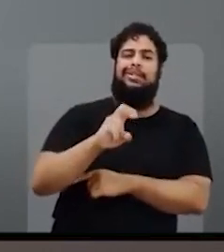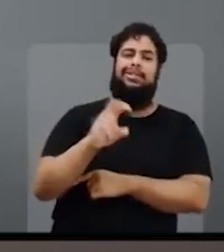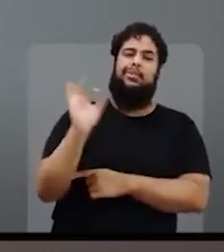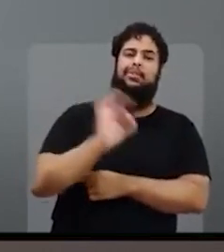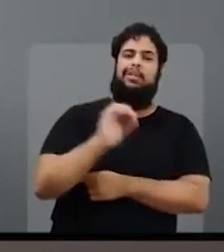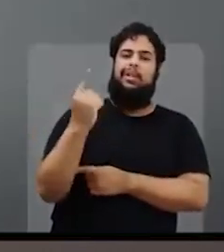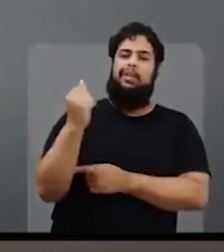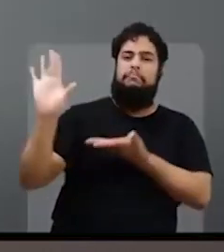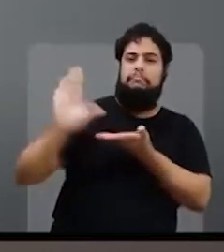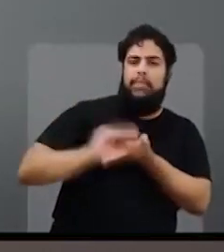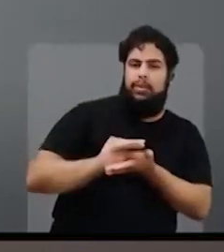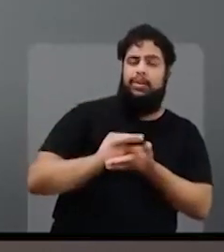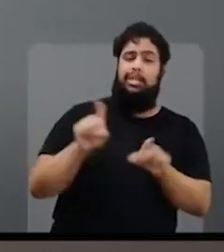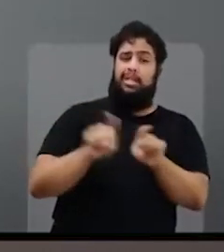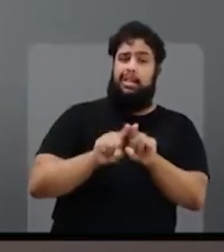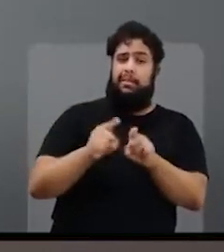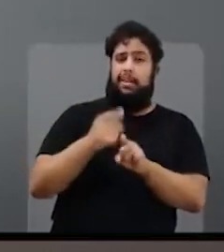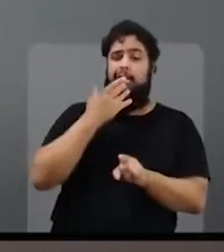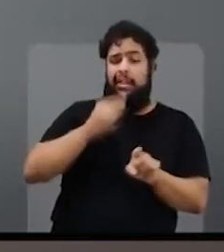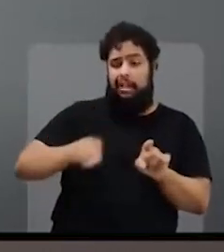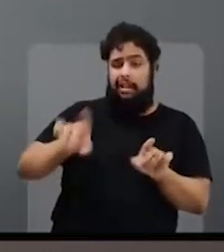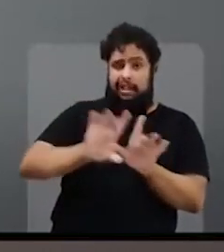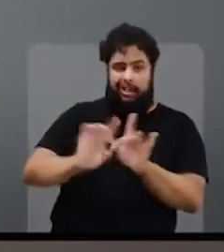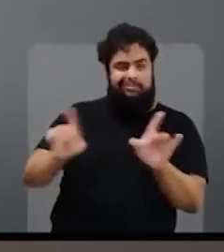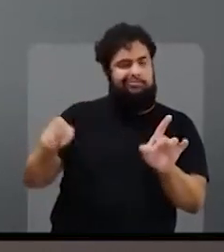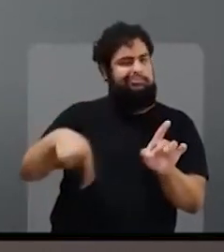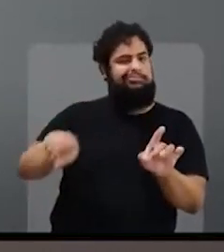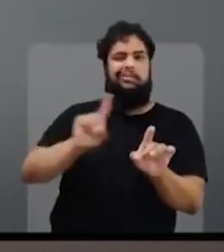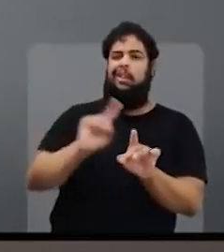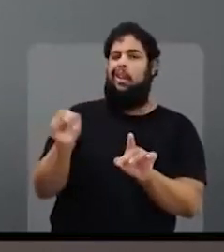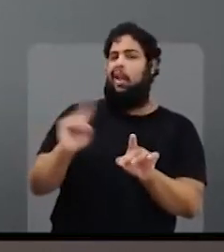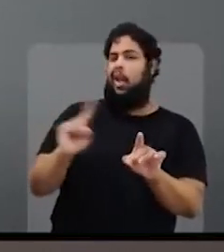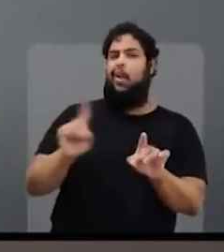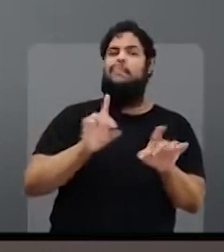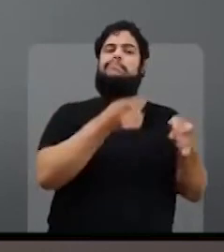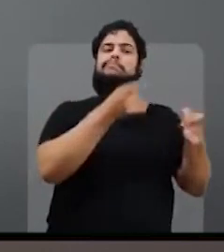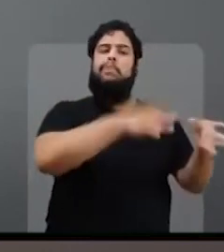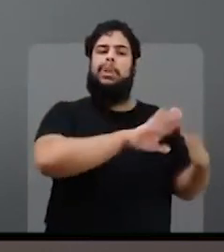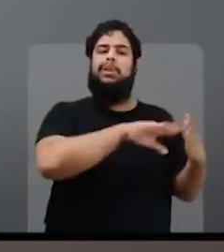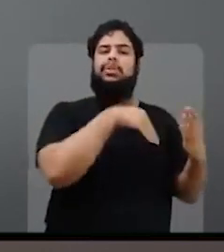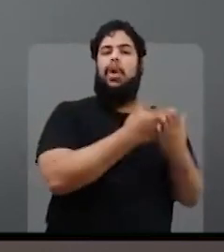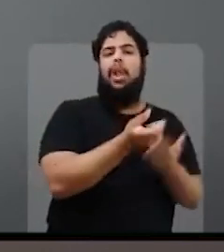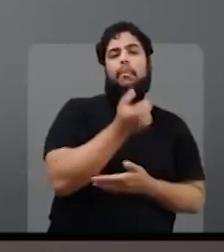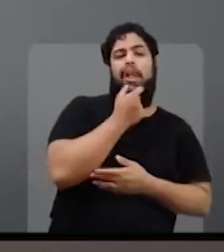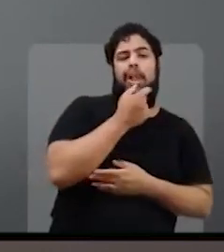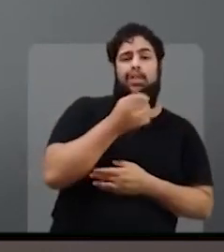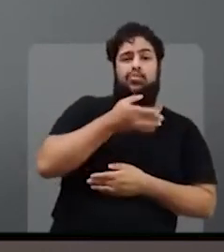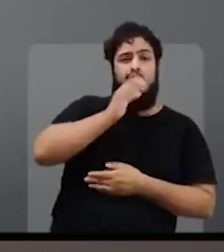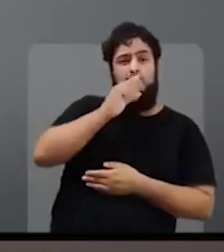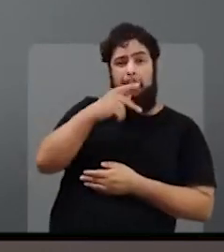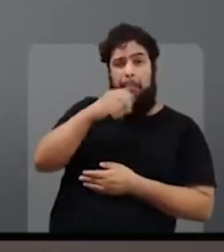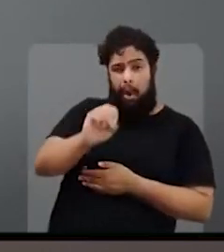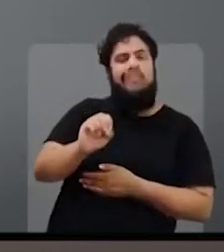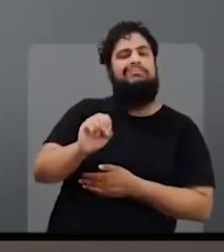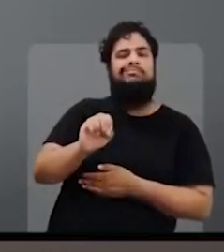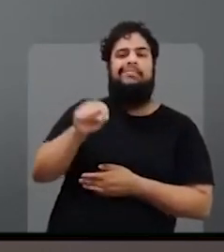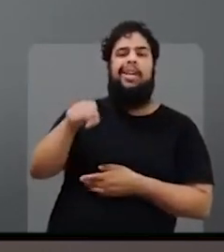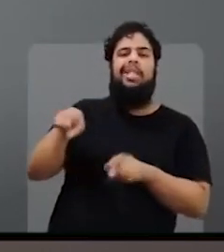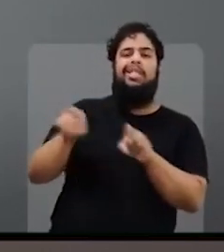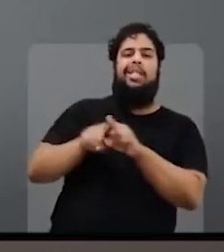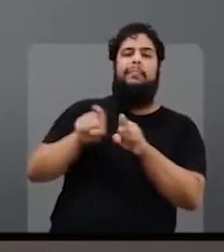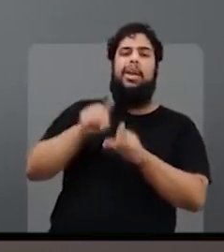dos recursos. Nem as crianças escapam. Além de deixar as escolas com bolacha e suco em pó na merenda,